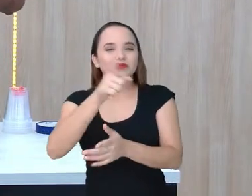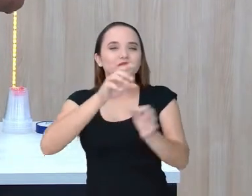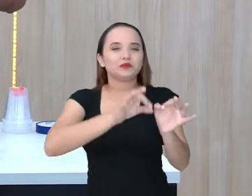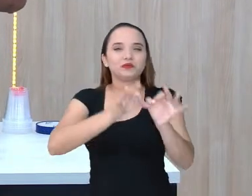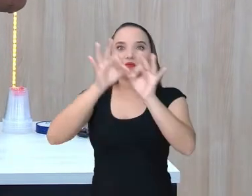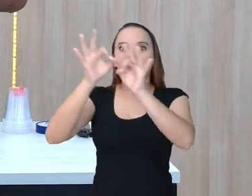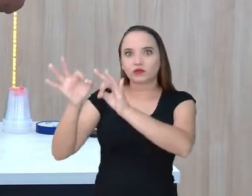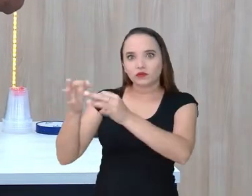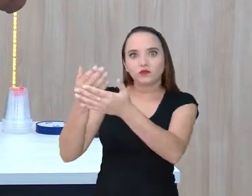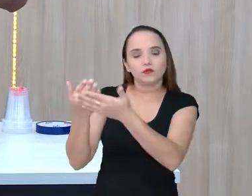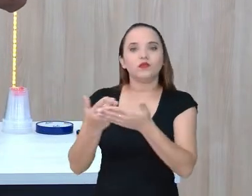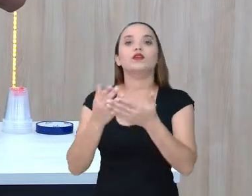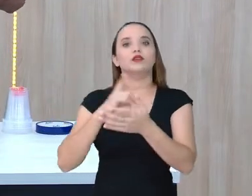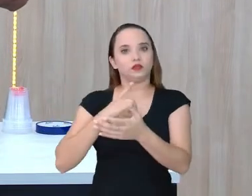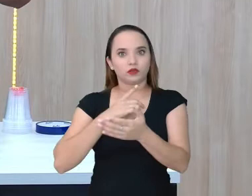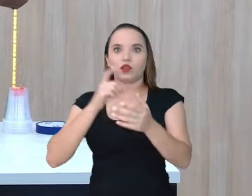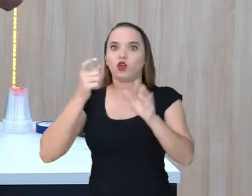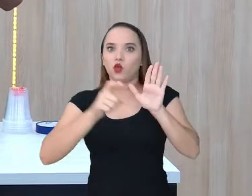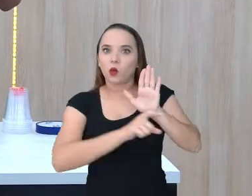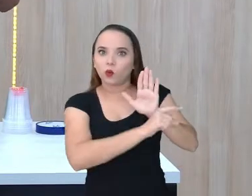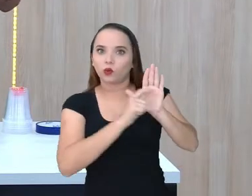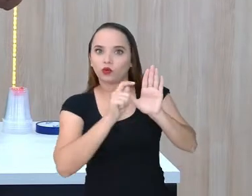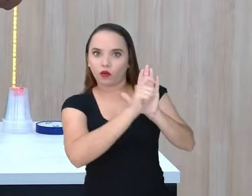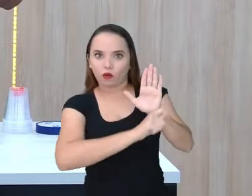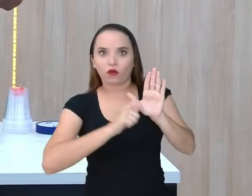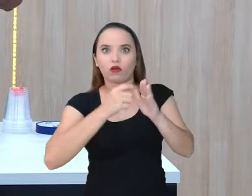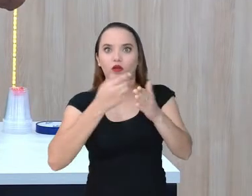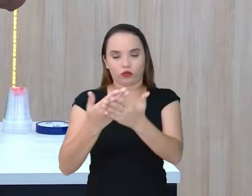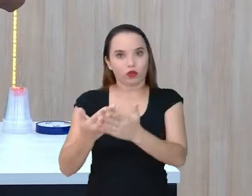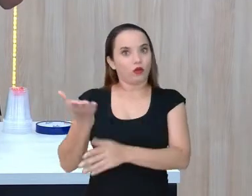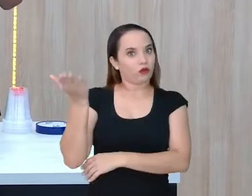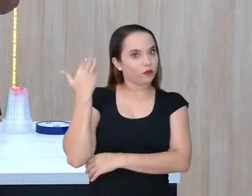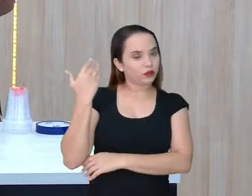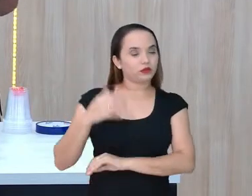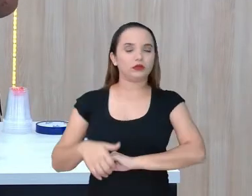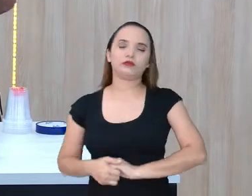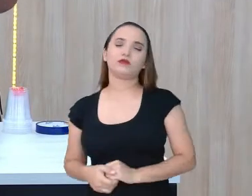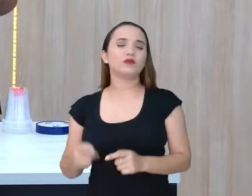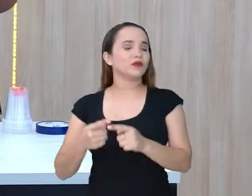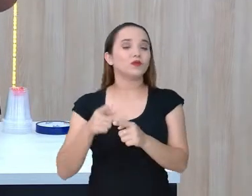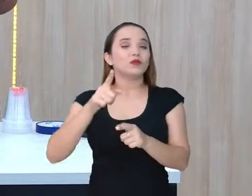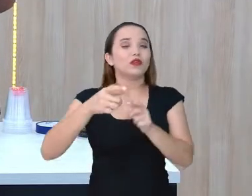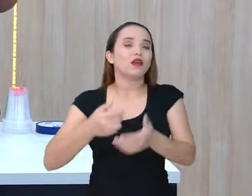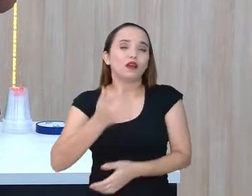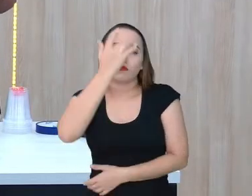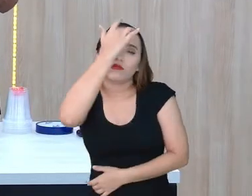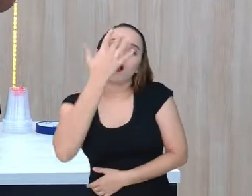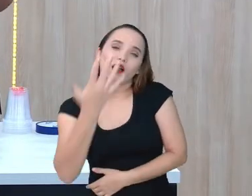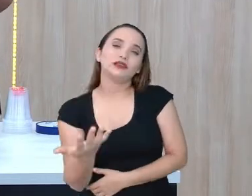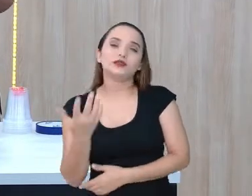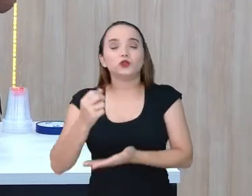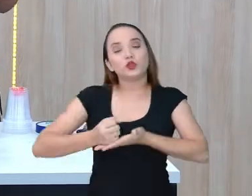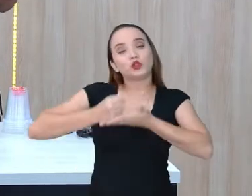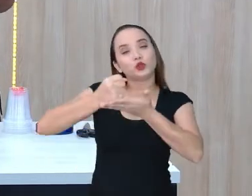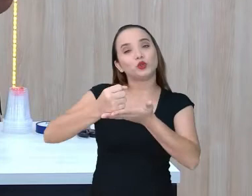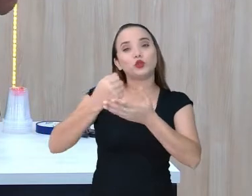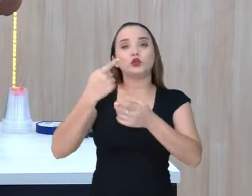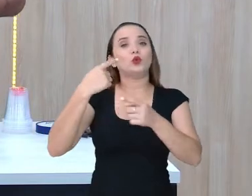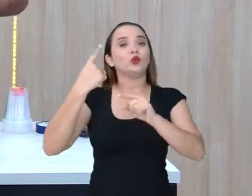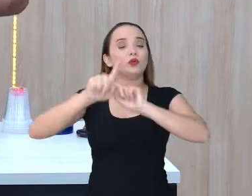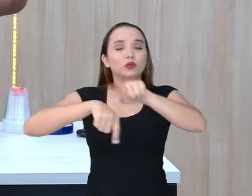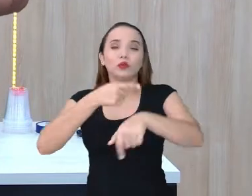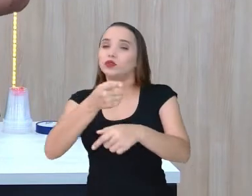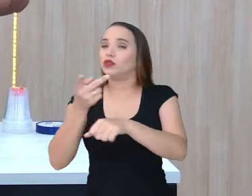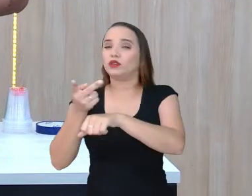tem lá um QR Code da aula anterior. E aí vocês não precisam ficar lá buscando aula por aula. Cada aula que você